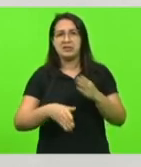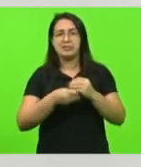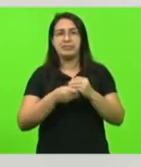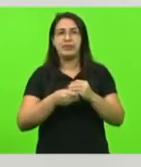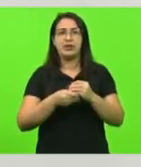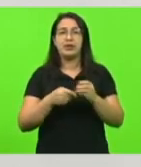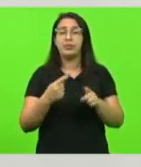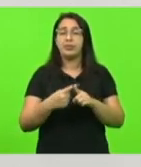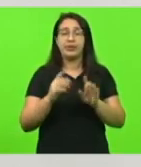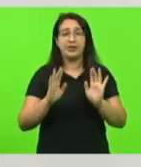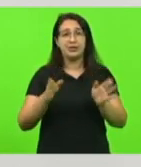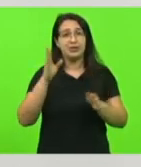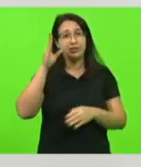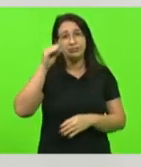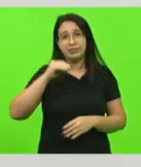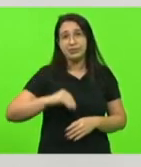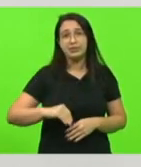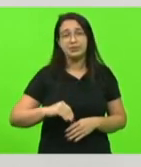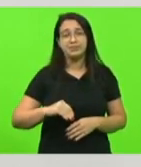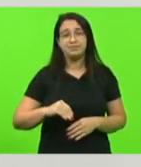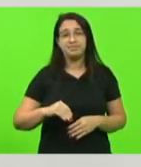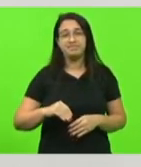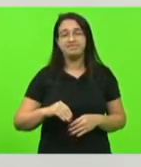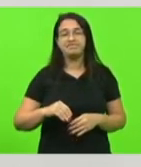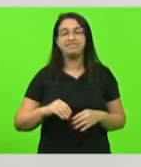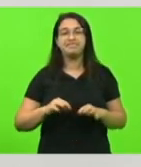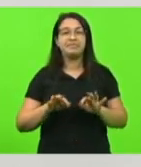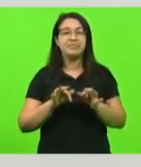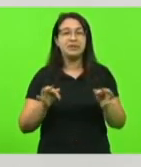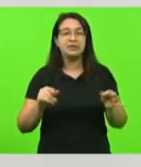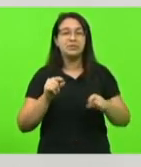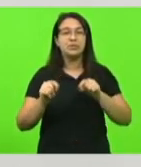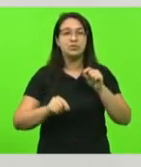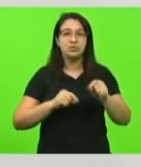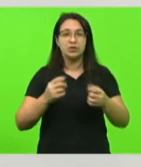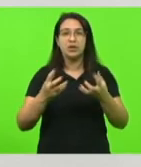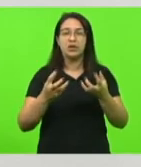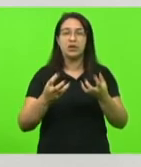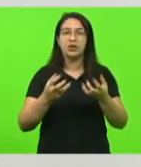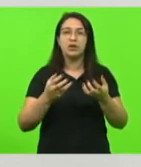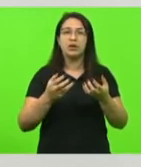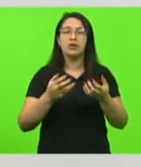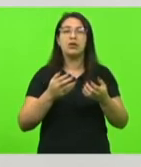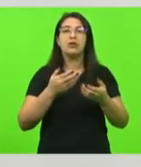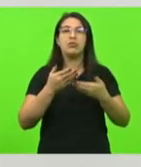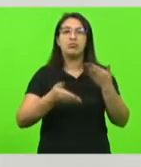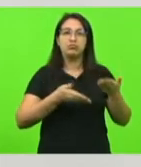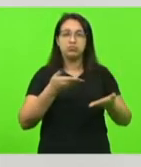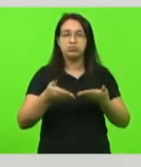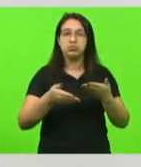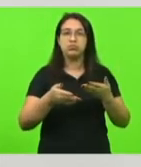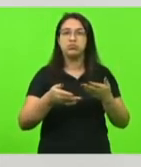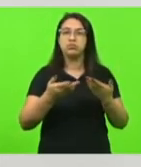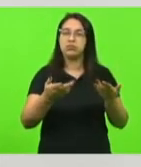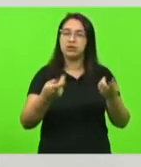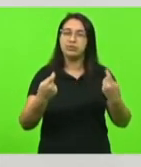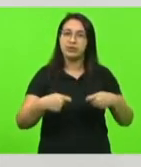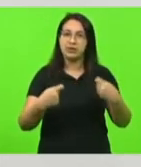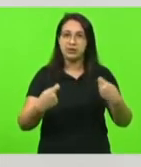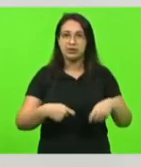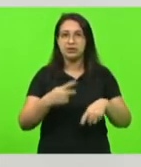desisti disso vou falar simplesmente que atenda a necessidade da população de quem realmente precisa